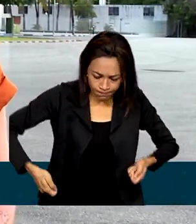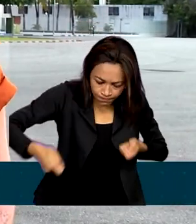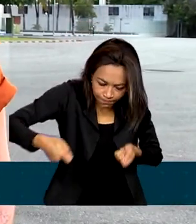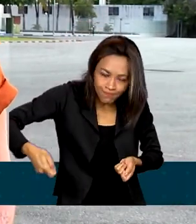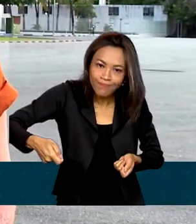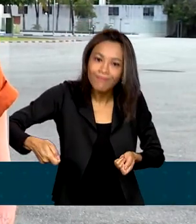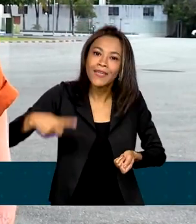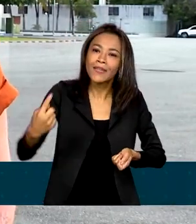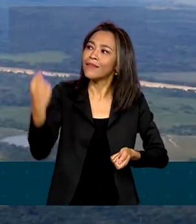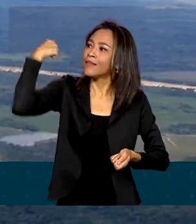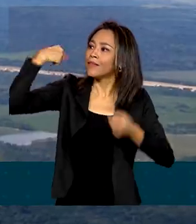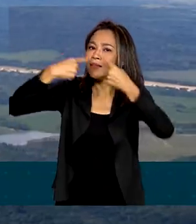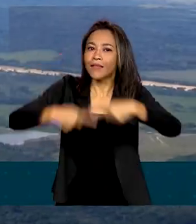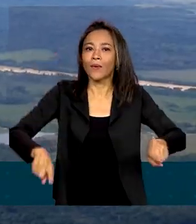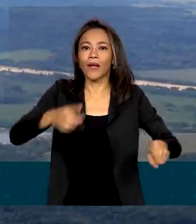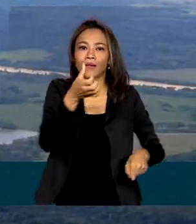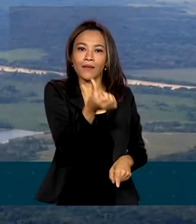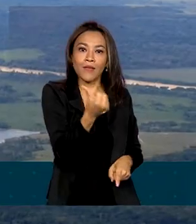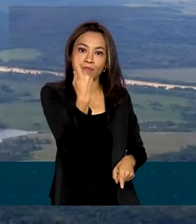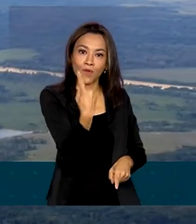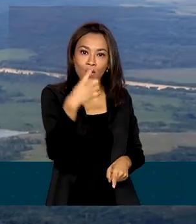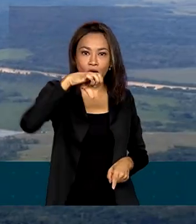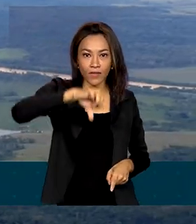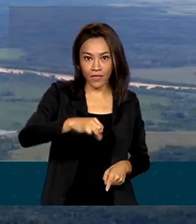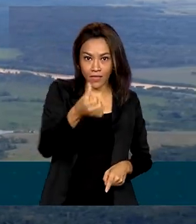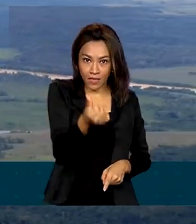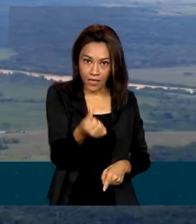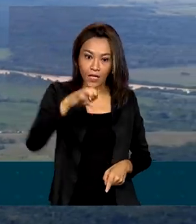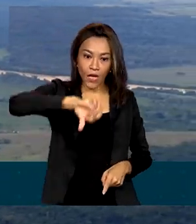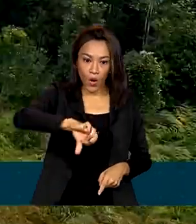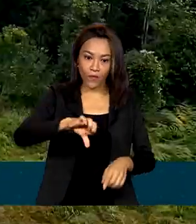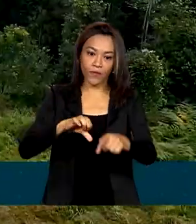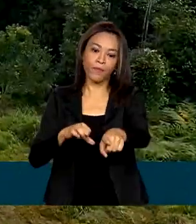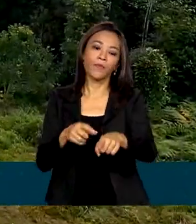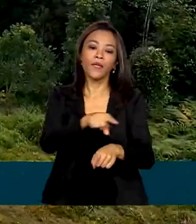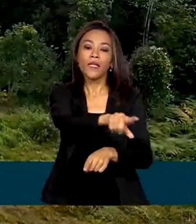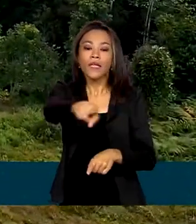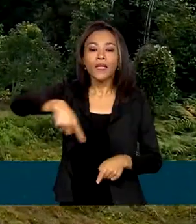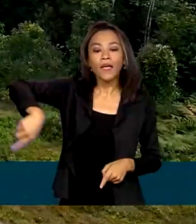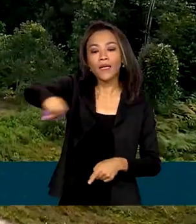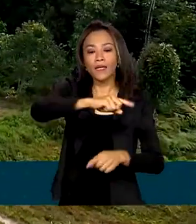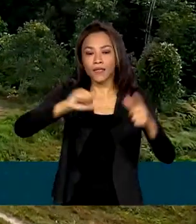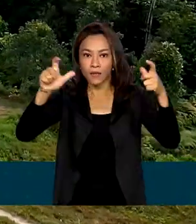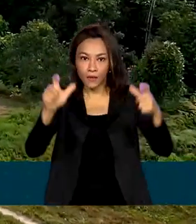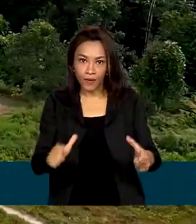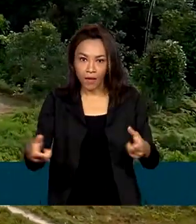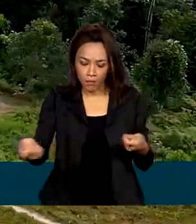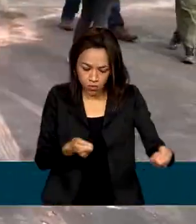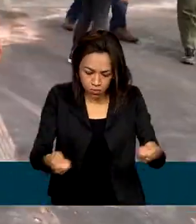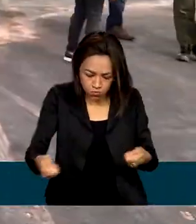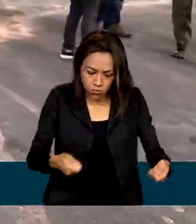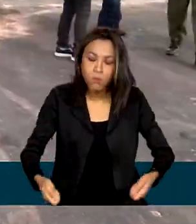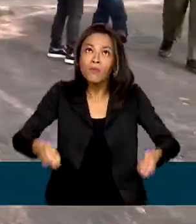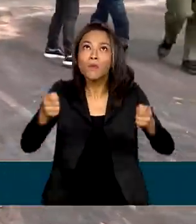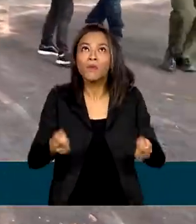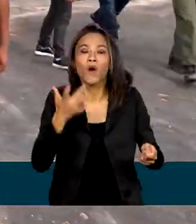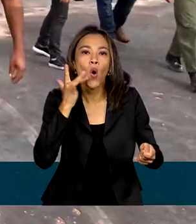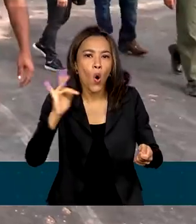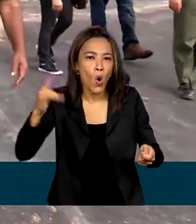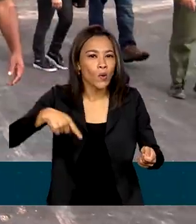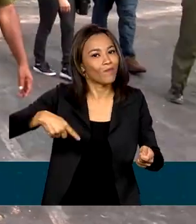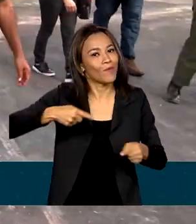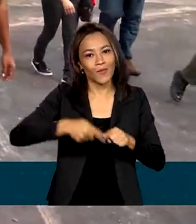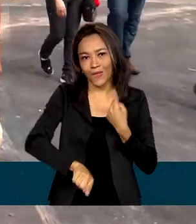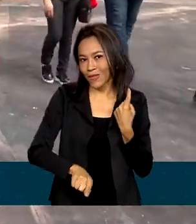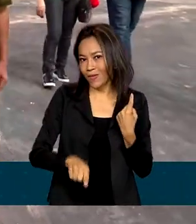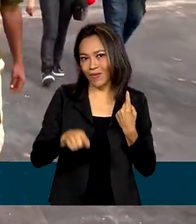1969. Mas o garimpo, sem cuidados ambientais e em terra indígena, é ilegal. A ministra dos Povos